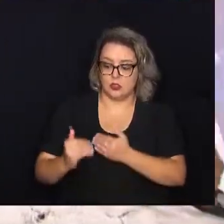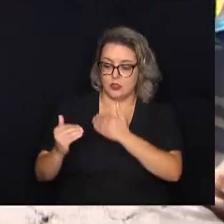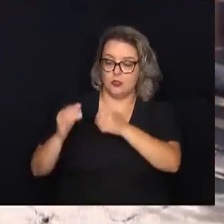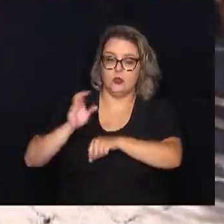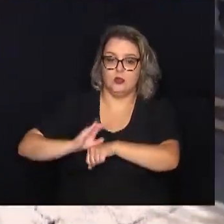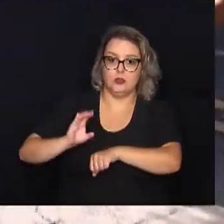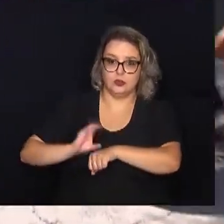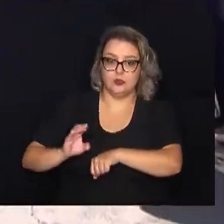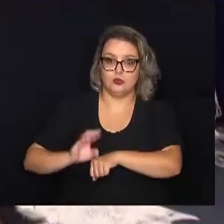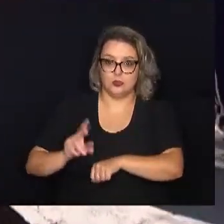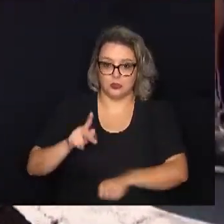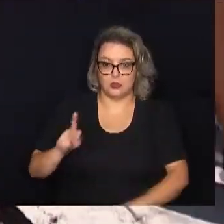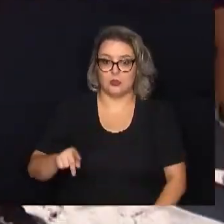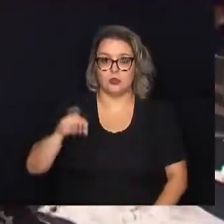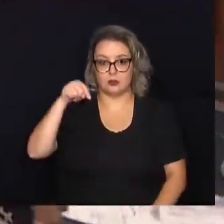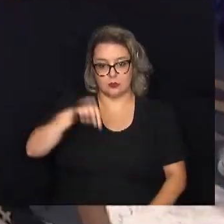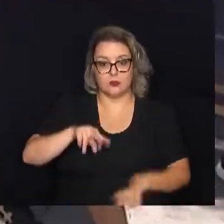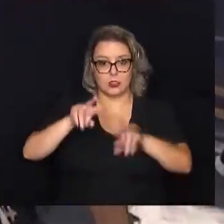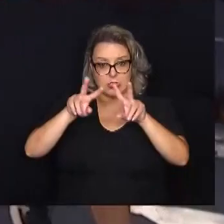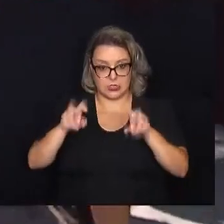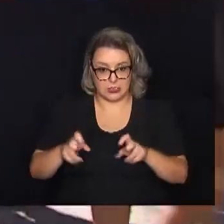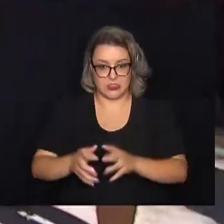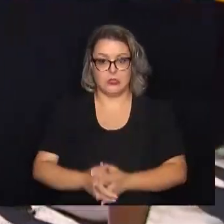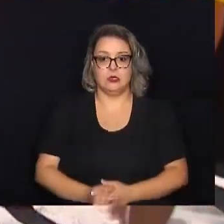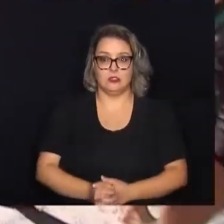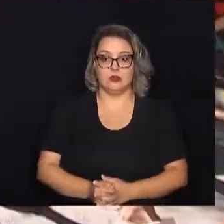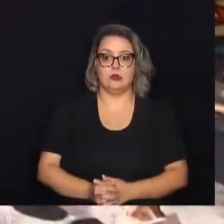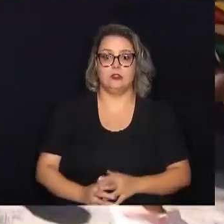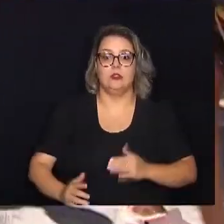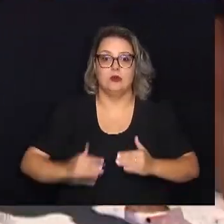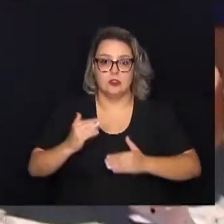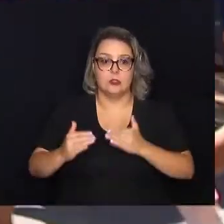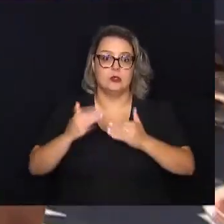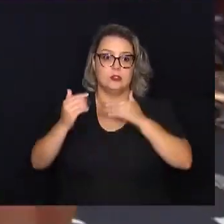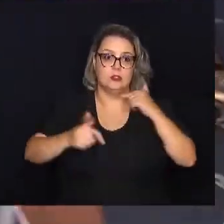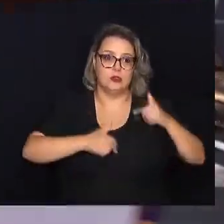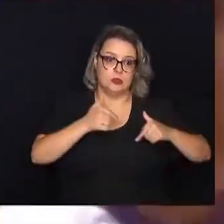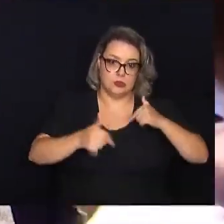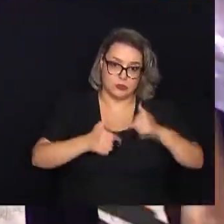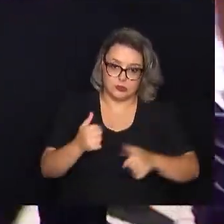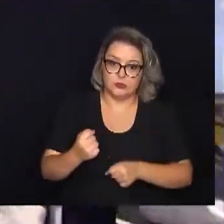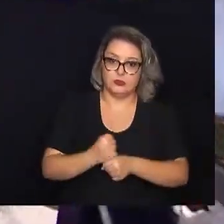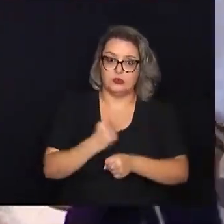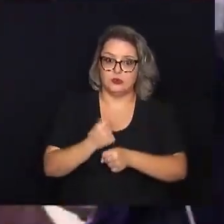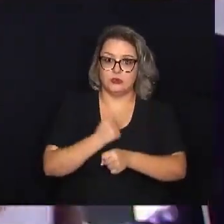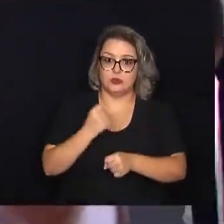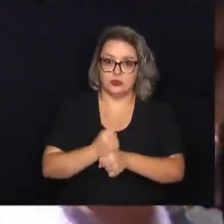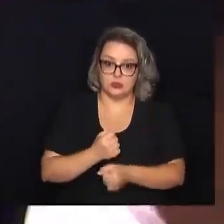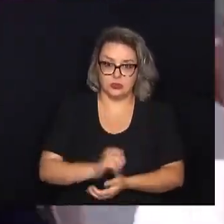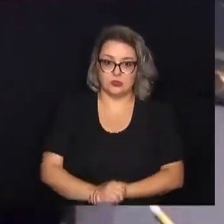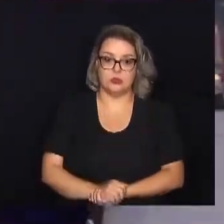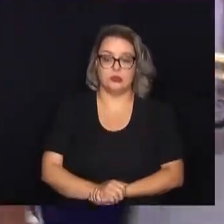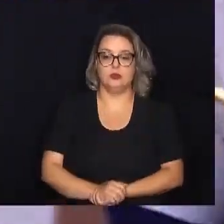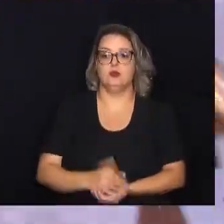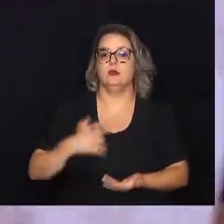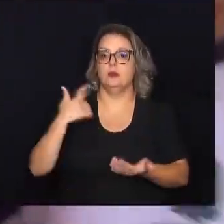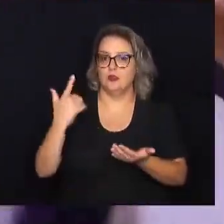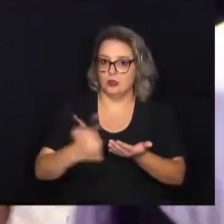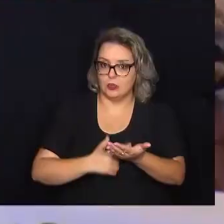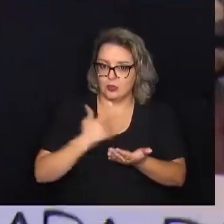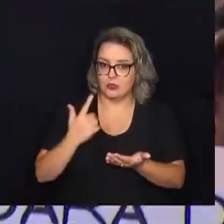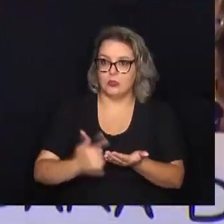para essa temática. Eles desenvolvem trabalhos durante o ano com literatura,